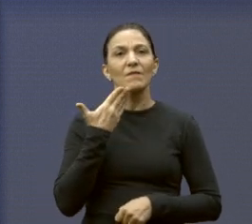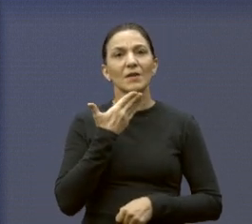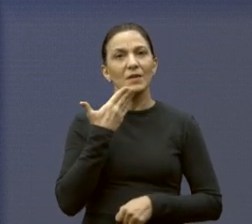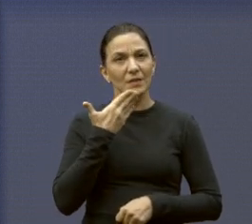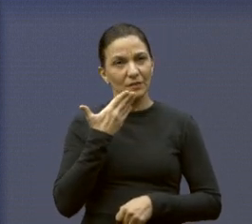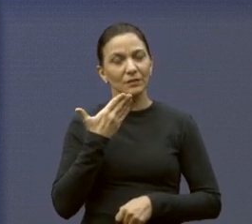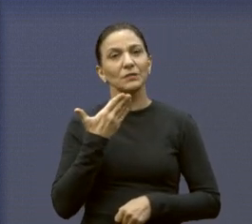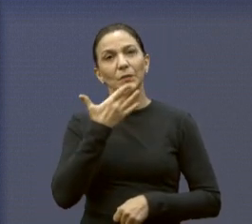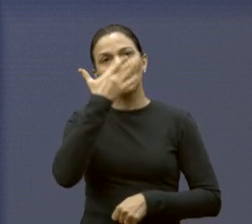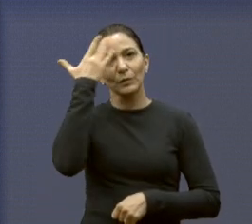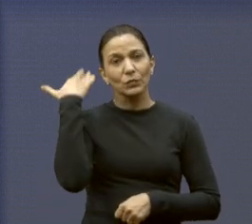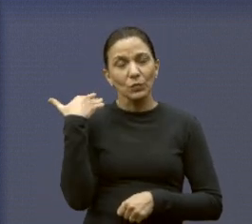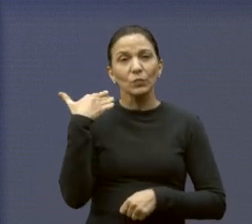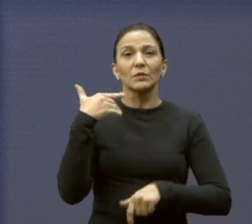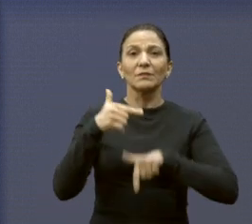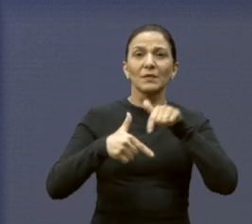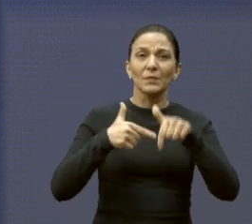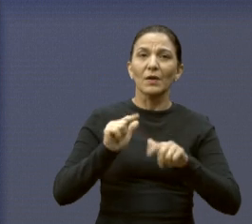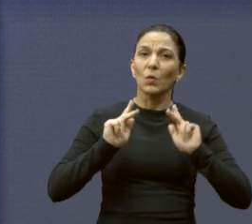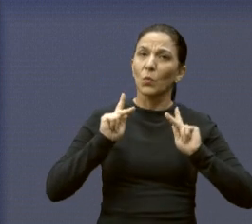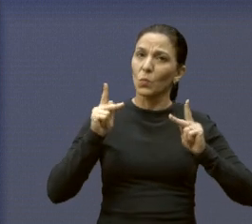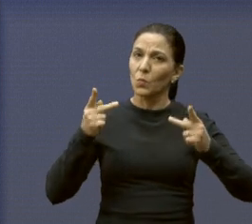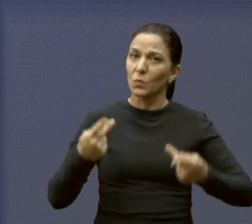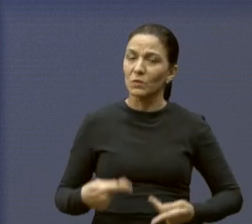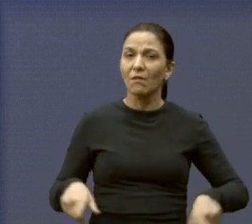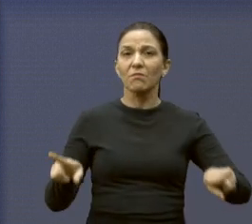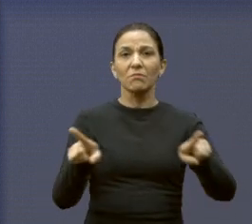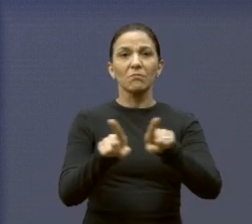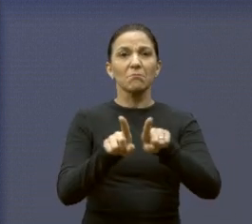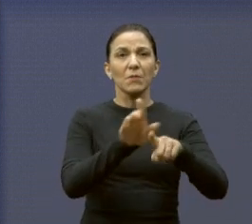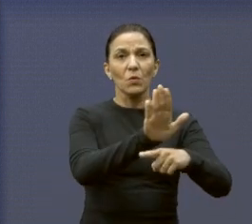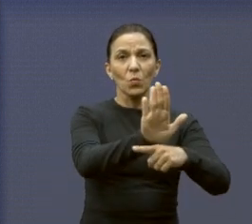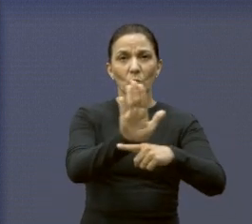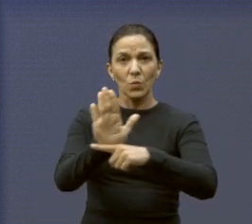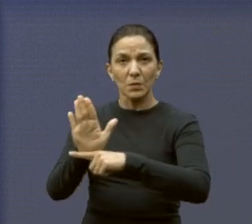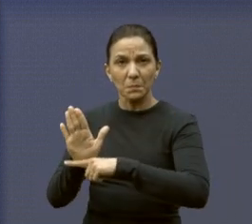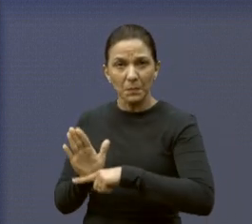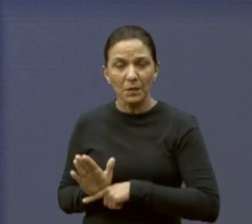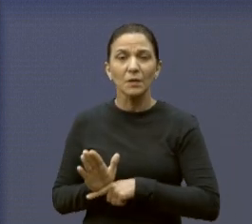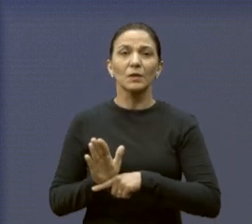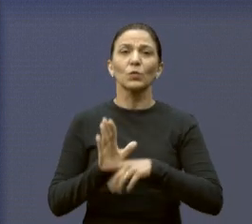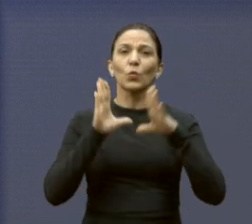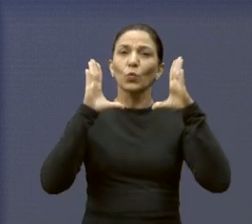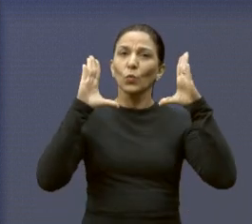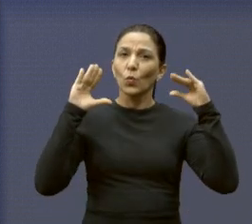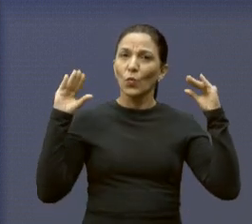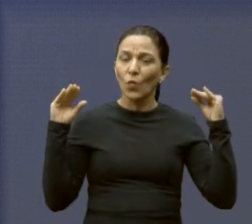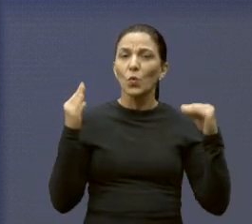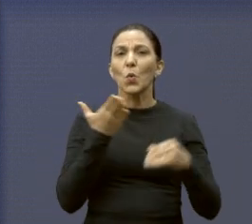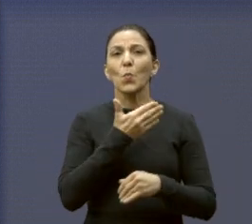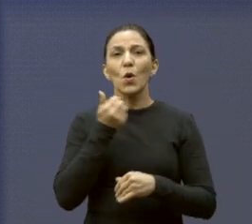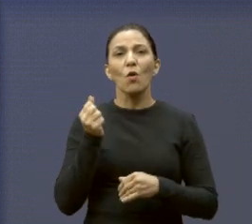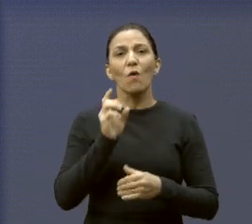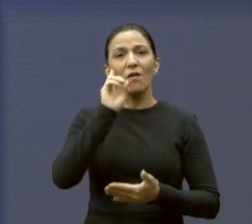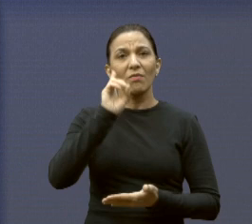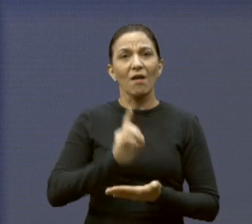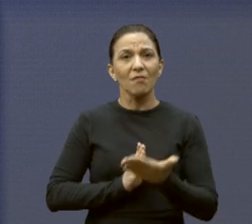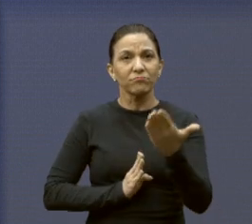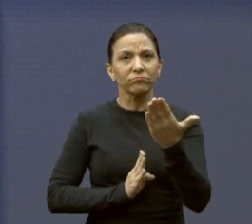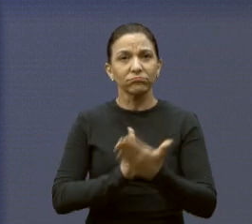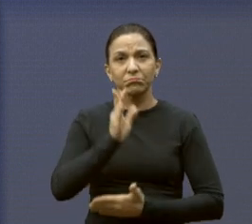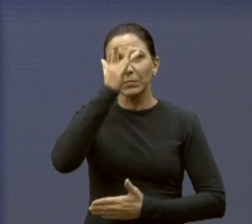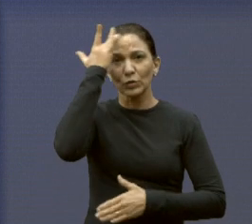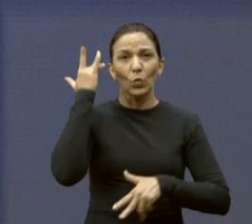dos colaboradores, humanizará ainda mais o atendimento, oferecendo mais conforto e dignidade aos